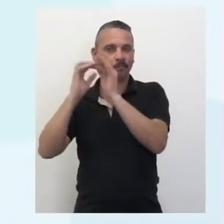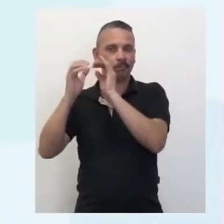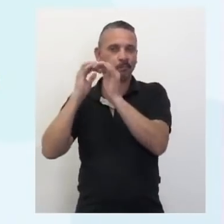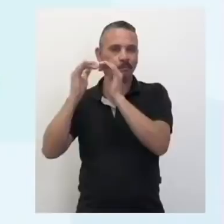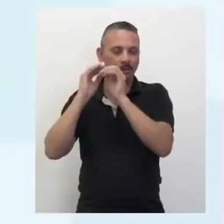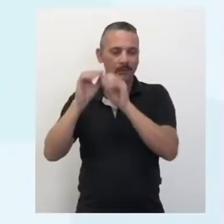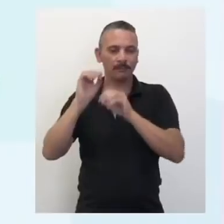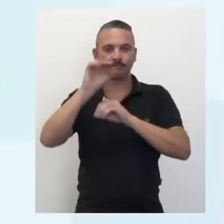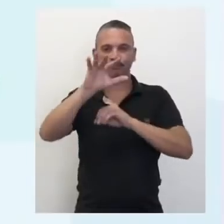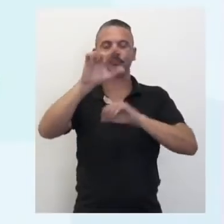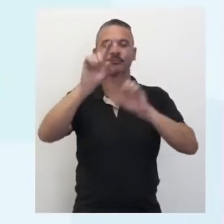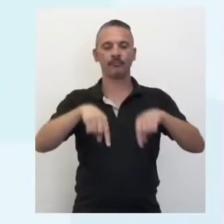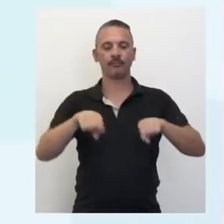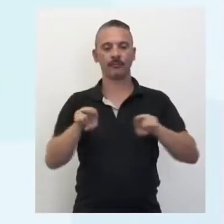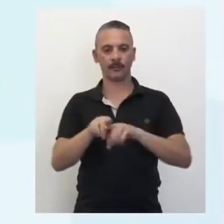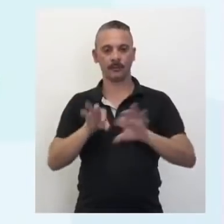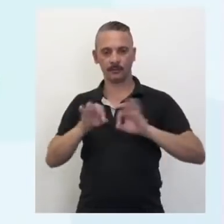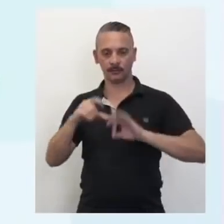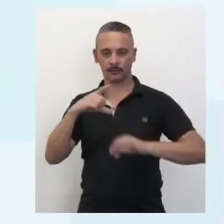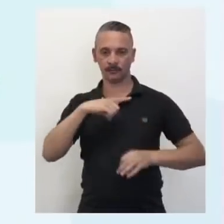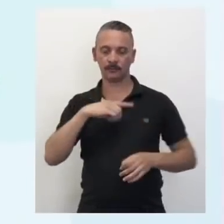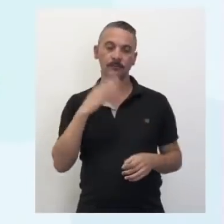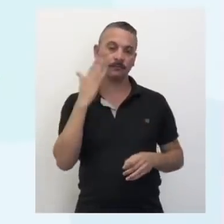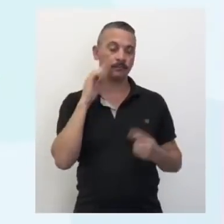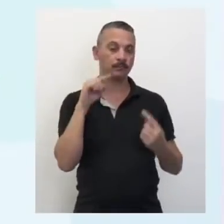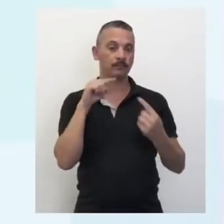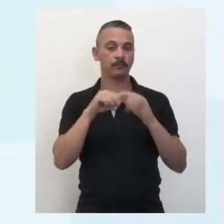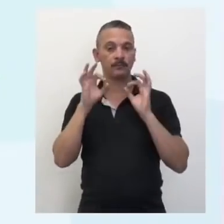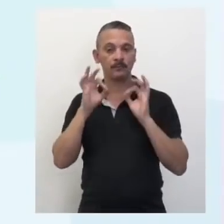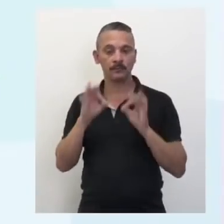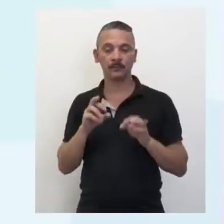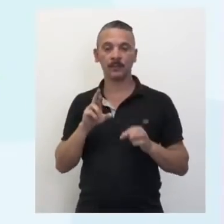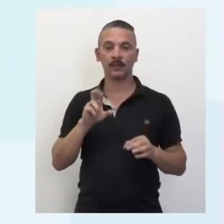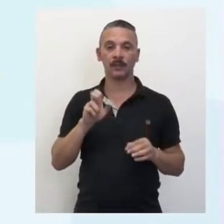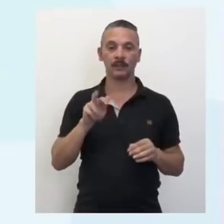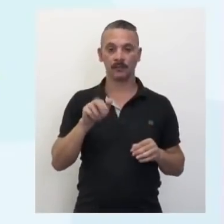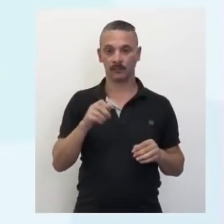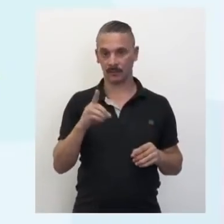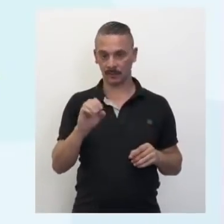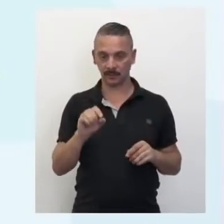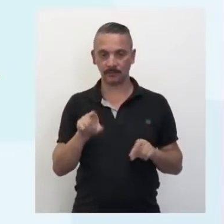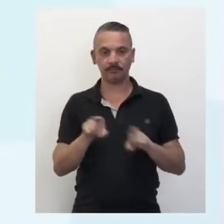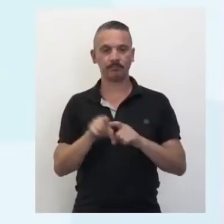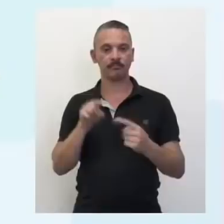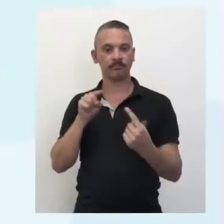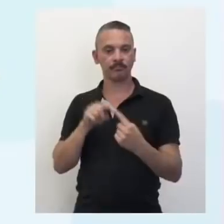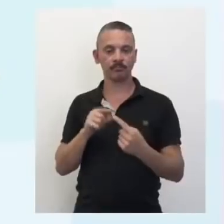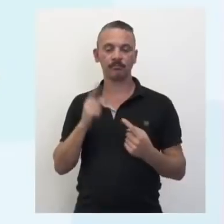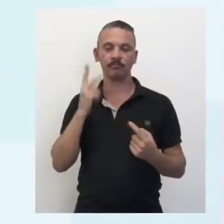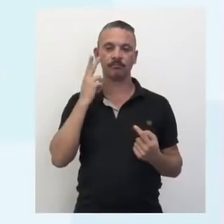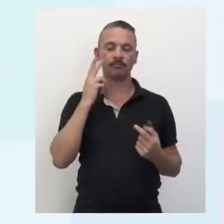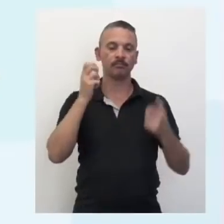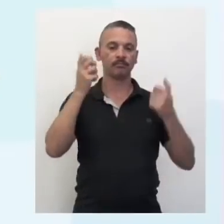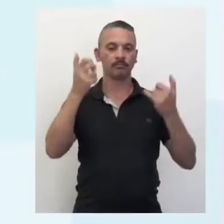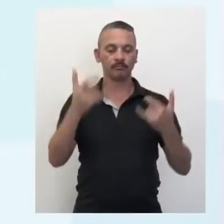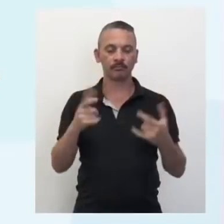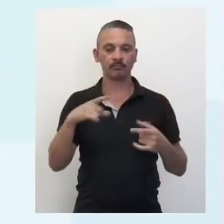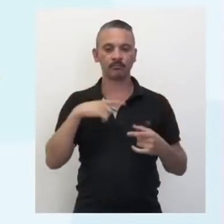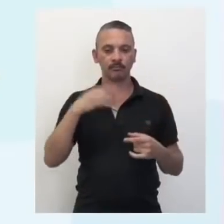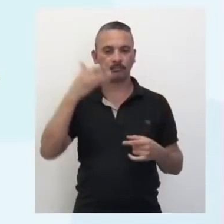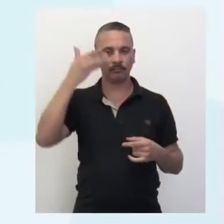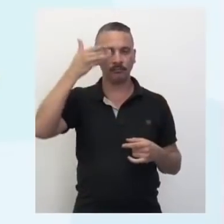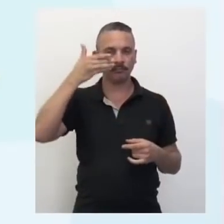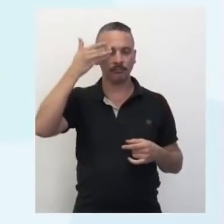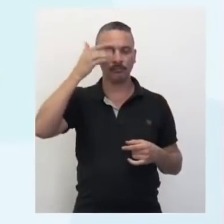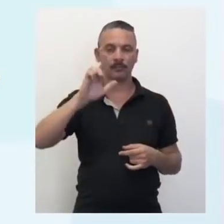precisa disso daí, tudo funciona direitinho por meio da refração. E é o que eu falei para você, a gente tem uma lente ali, na